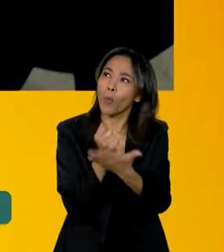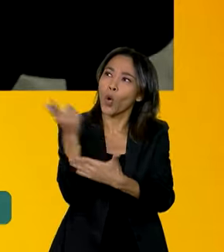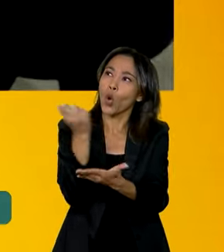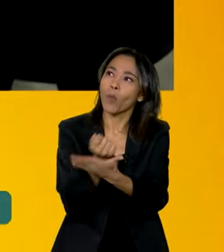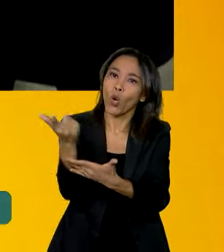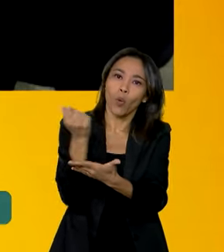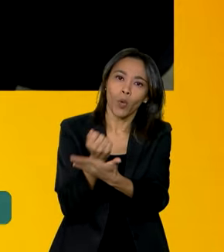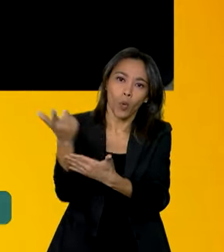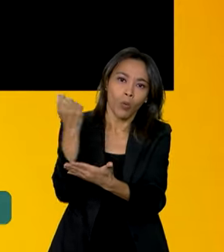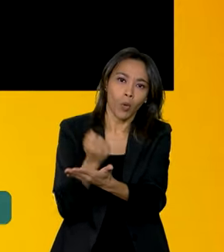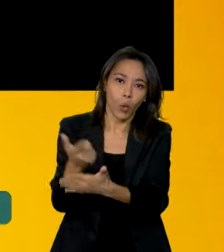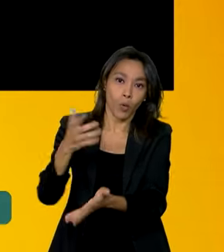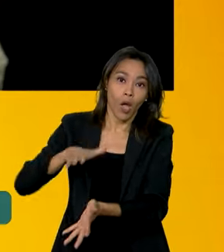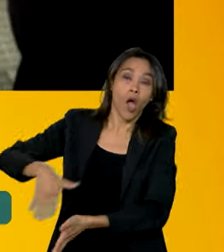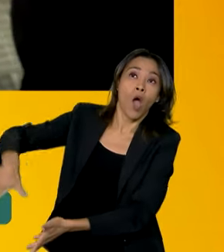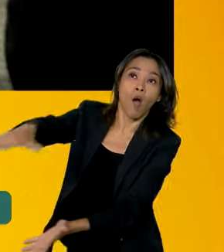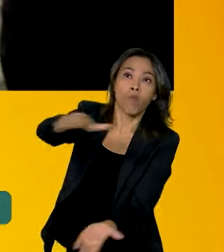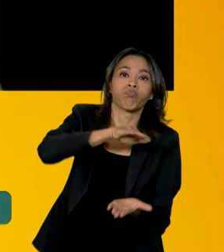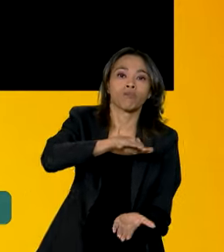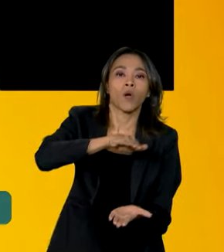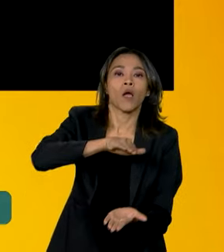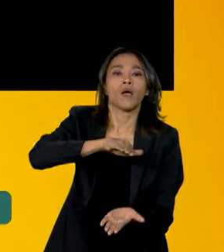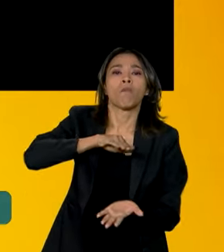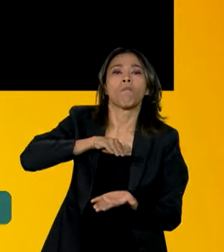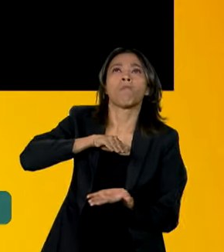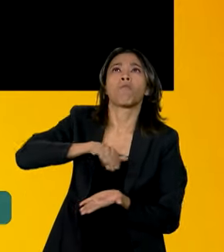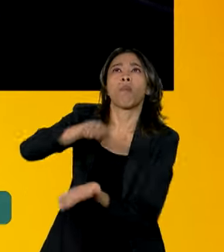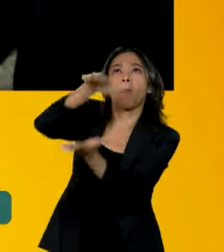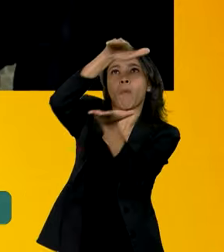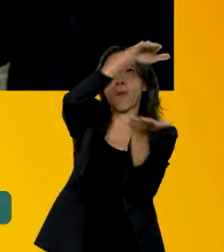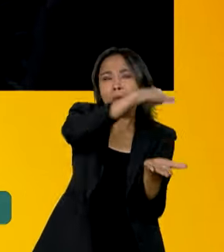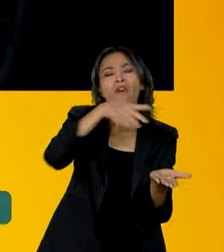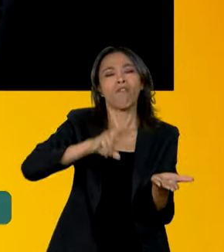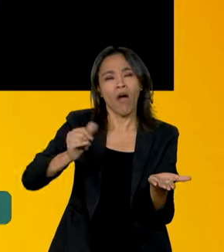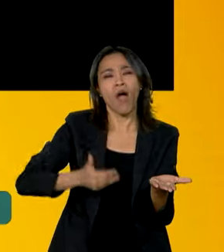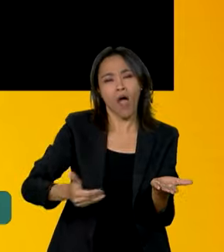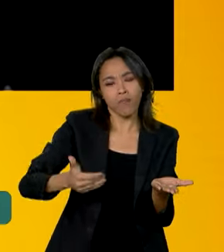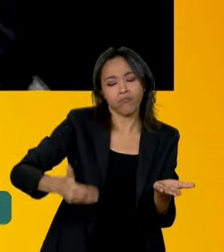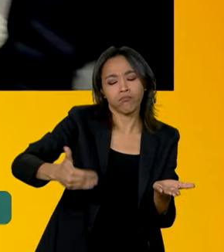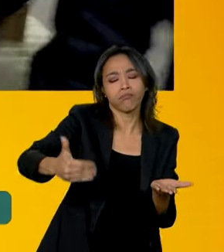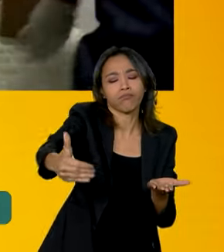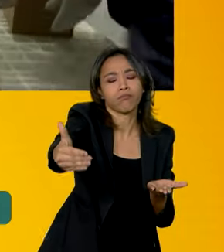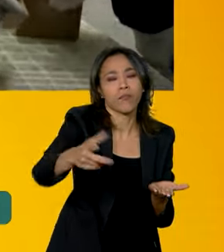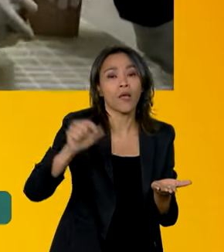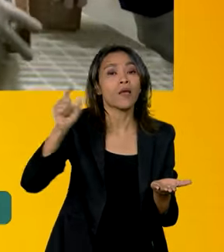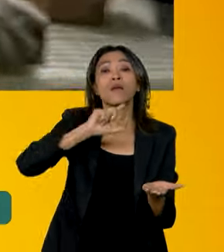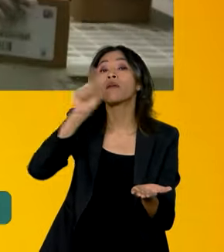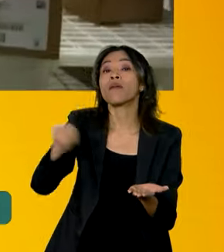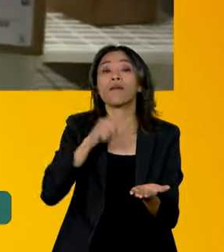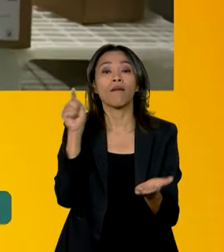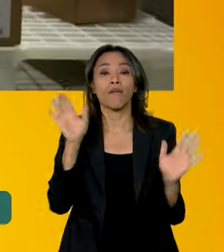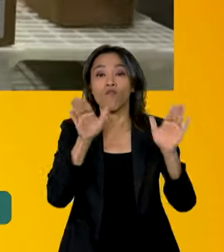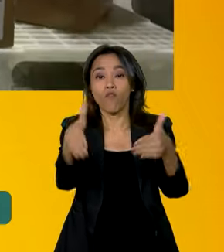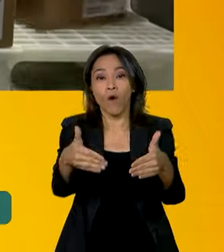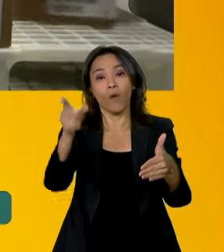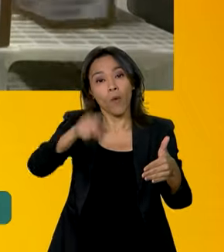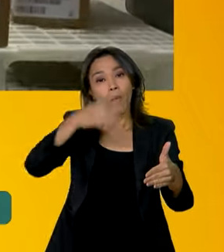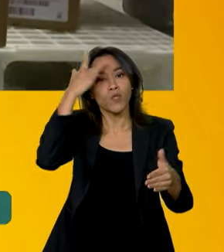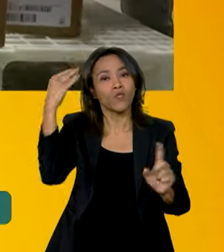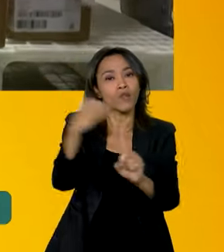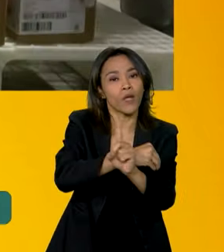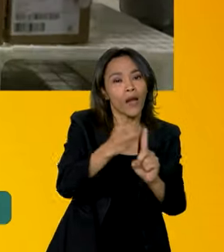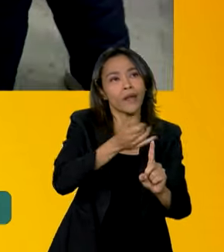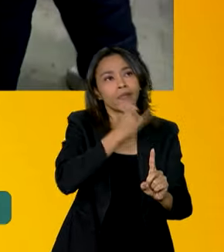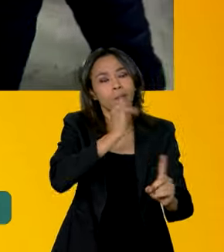A distribuição já deve começar nos próximos dias. Entre o público-alvo são as pessoas mais vulneráveis, como